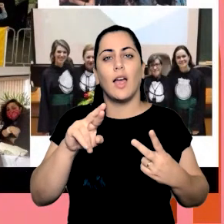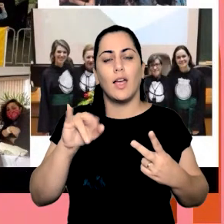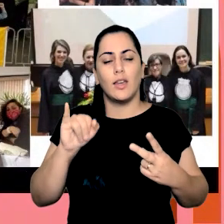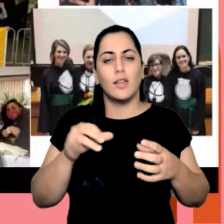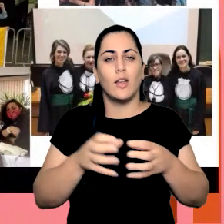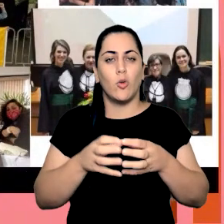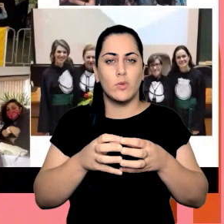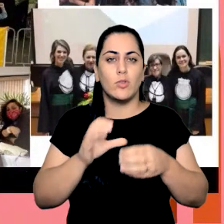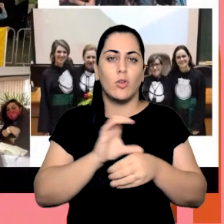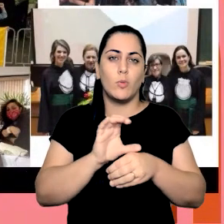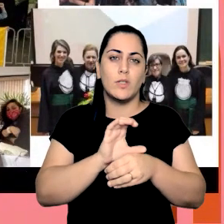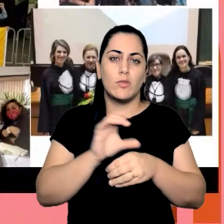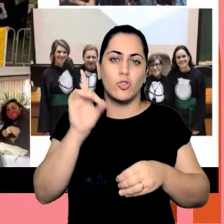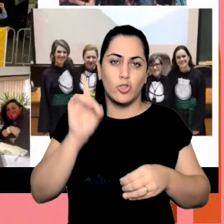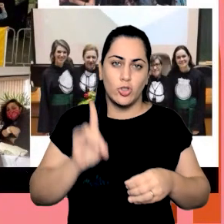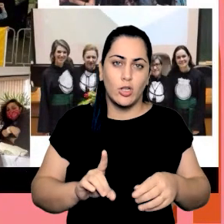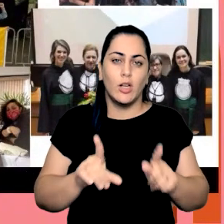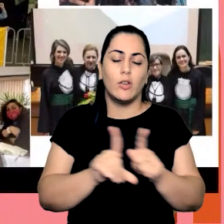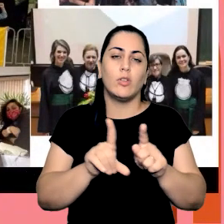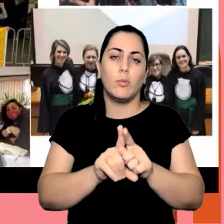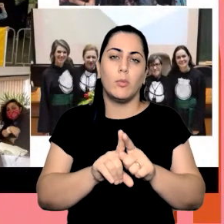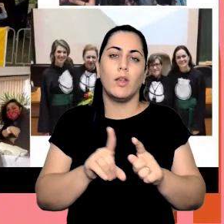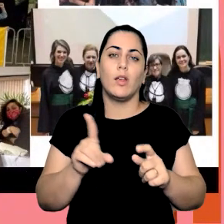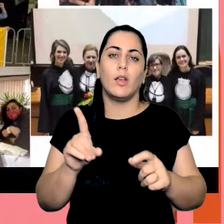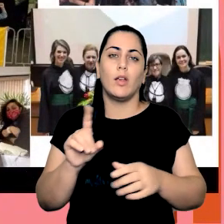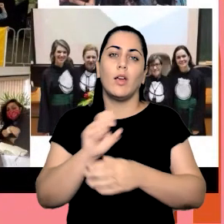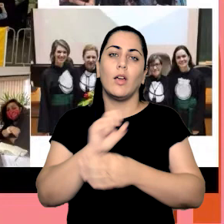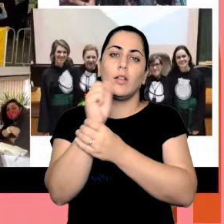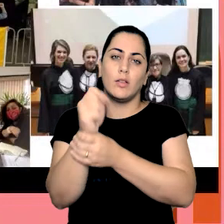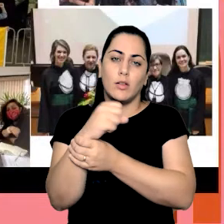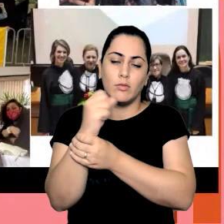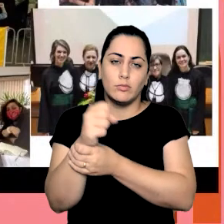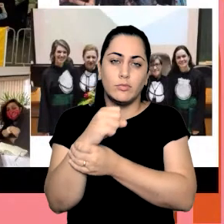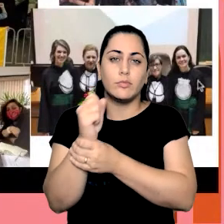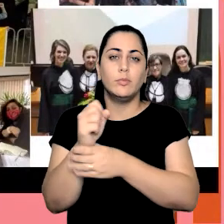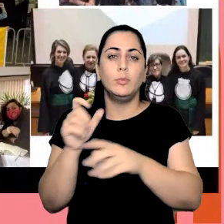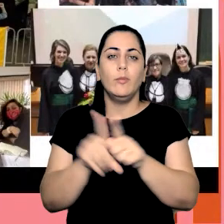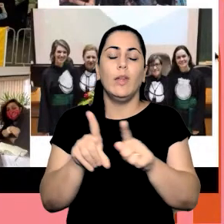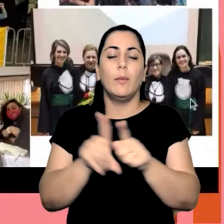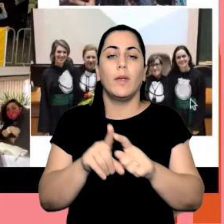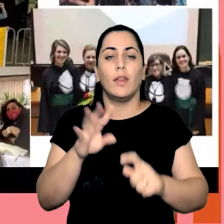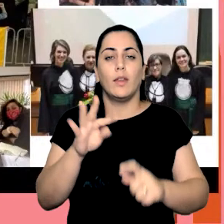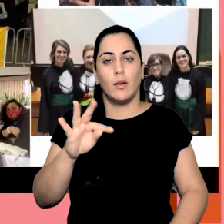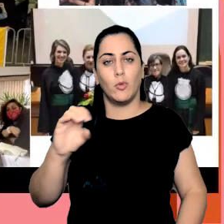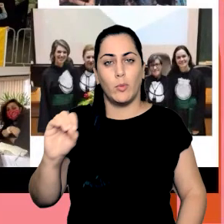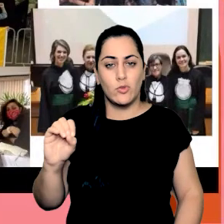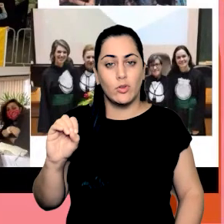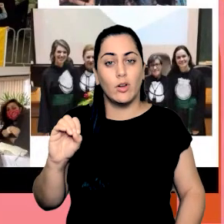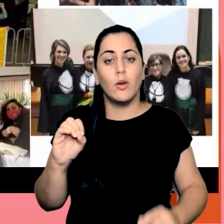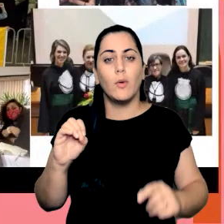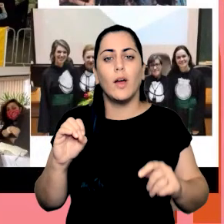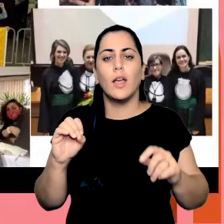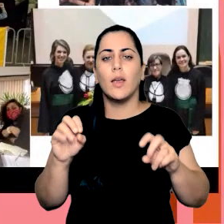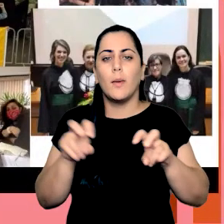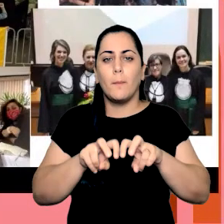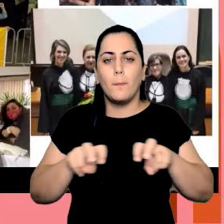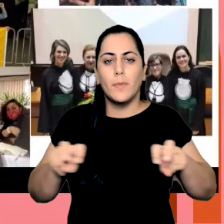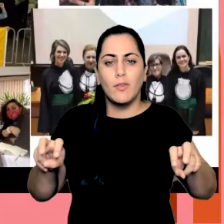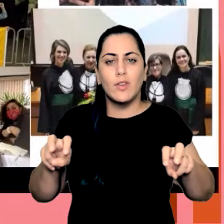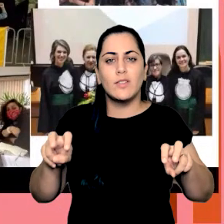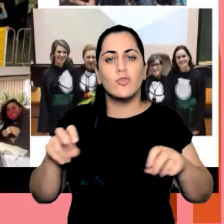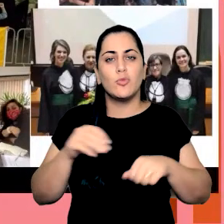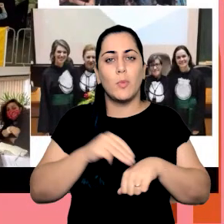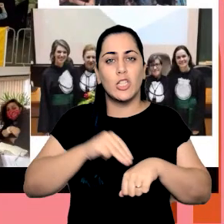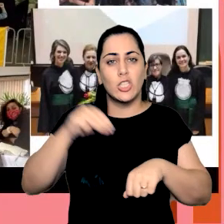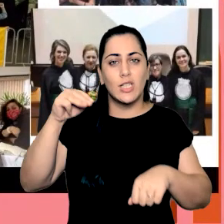comissão de direitos no Conselho Regional de Fisioterapia e Terapia Ocupacional, e aqui minha banca de defesa do